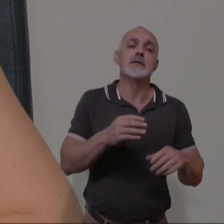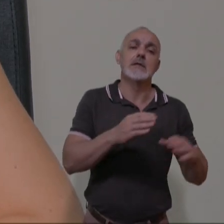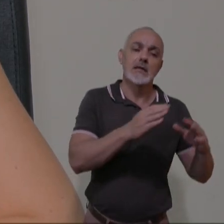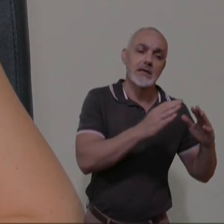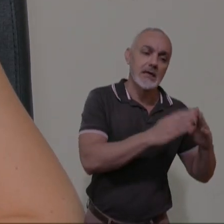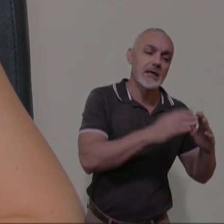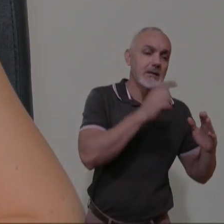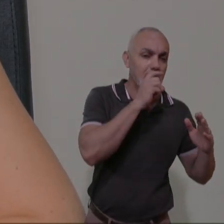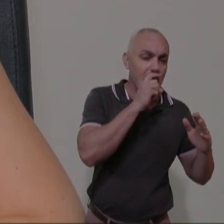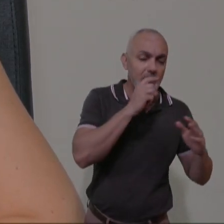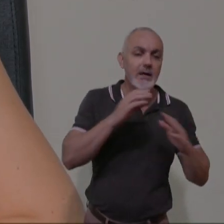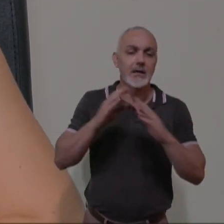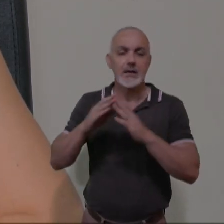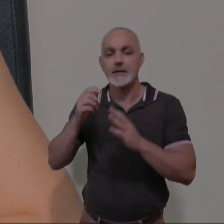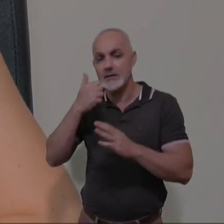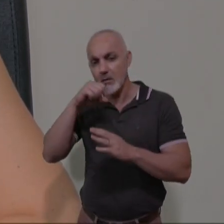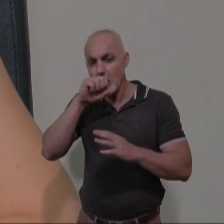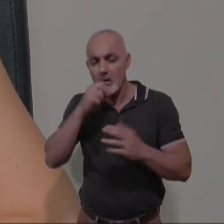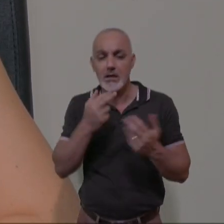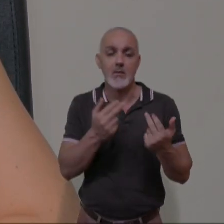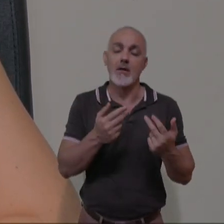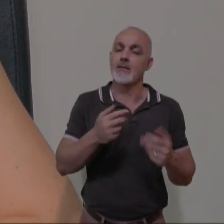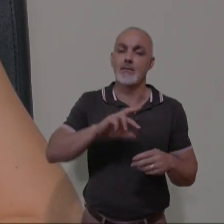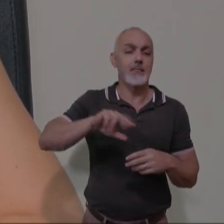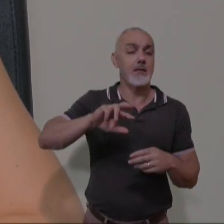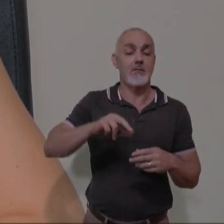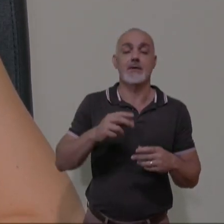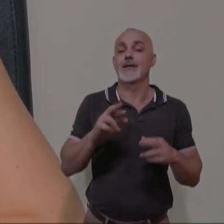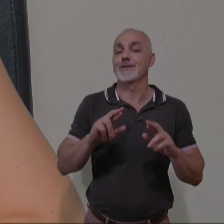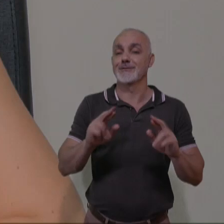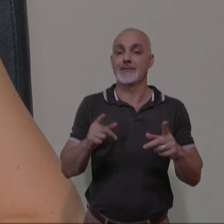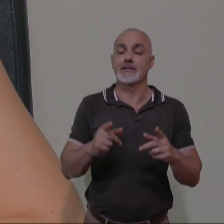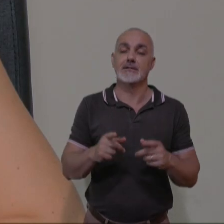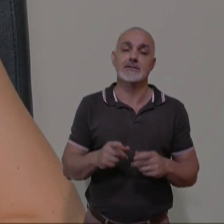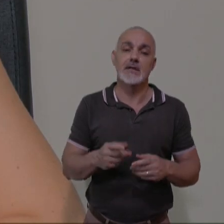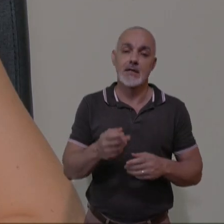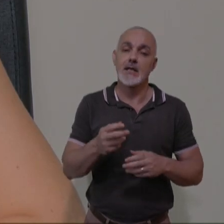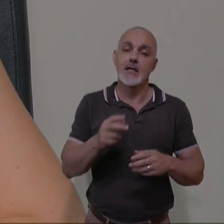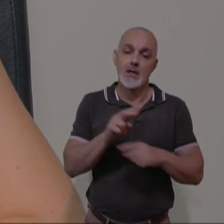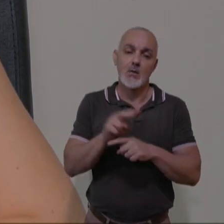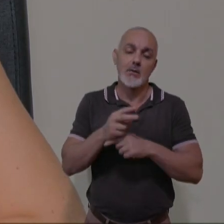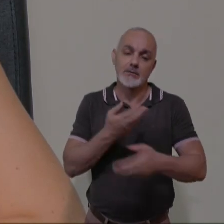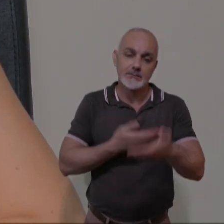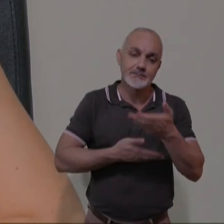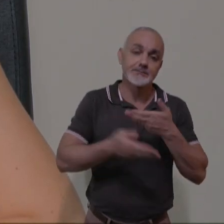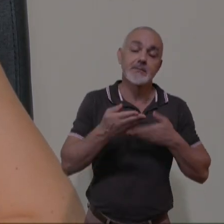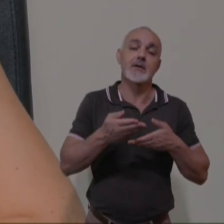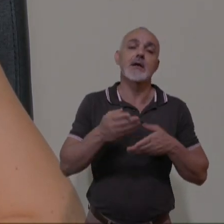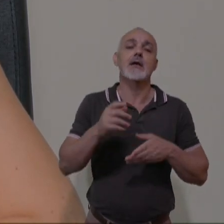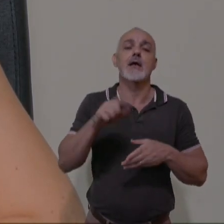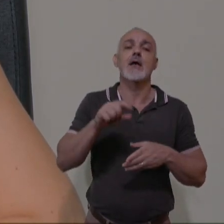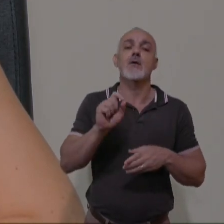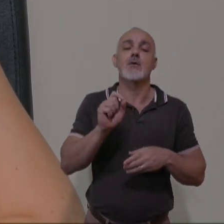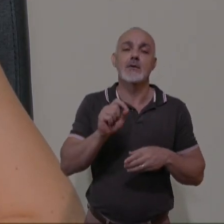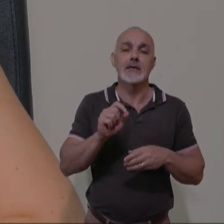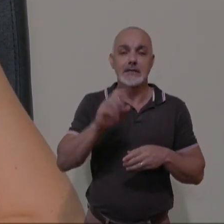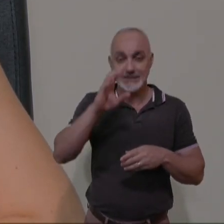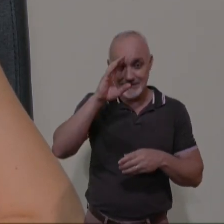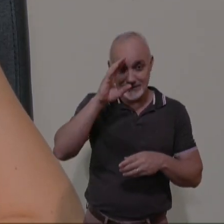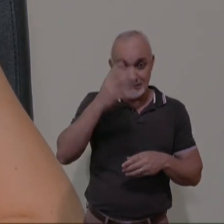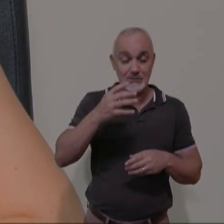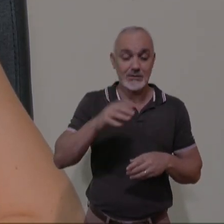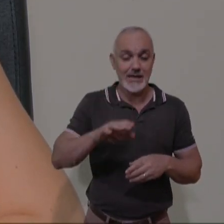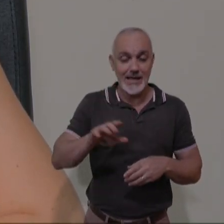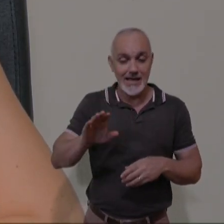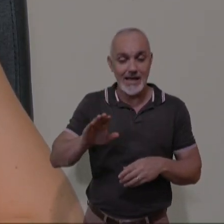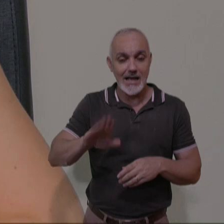pai, o mesmo tempo na casa da mãe, e não, é diferente. A compartilhada é com relação à tomada de decisões da